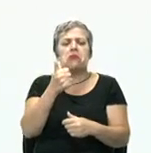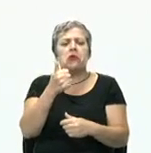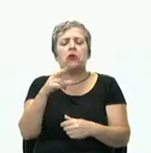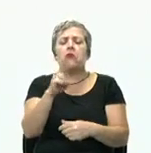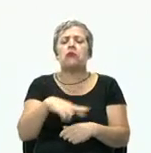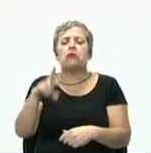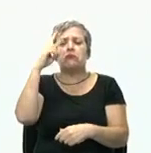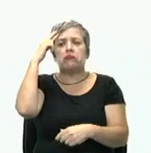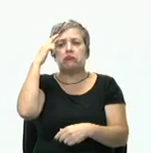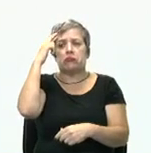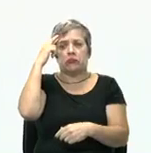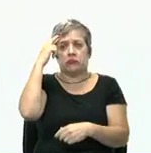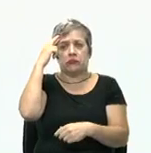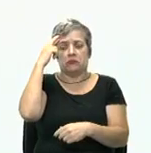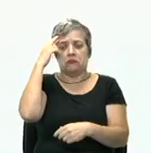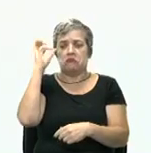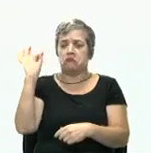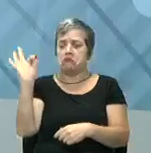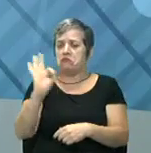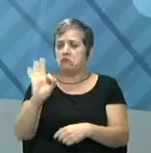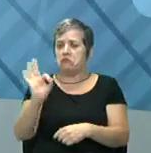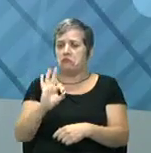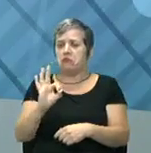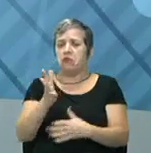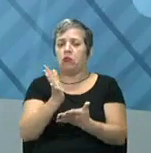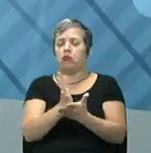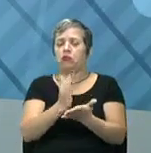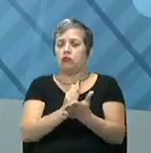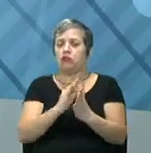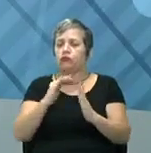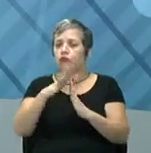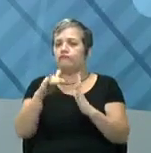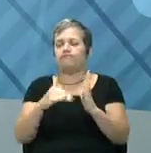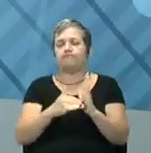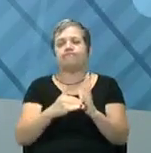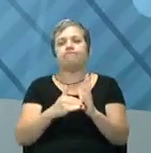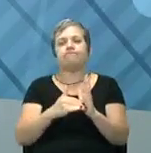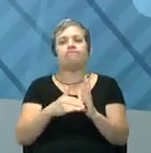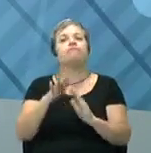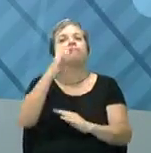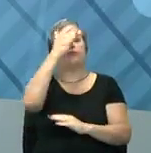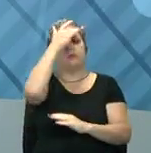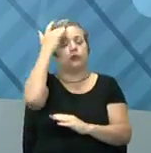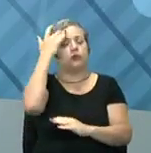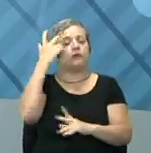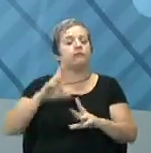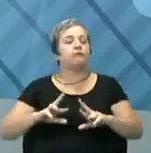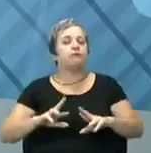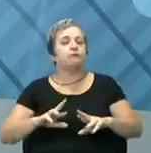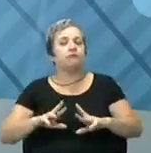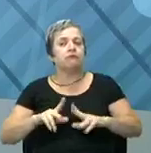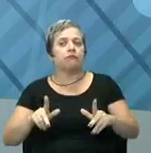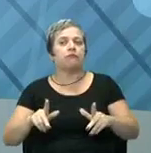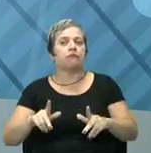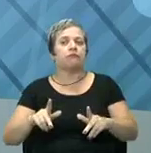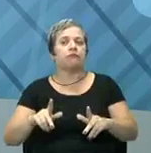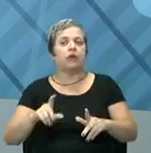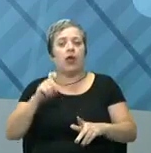mais racional, mais eficiente com a divisão de tudo. As pessoas são diferentes. É